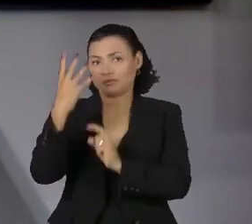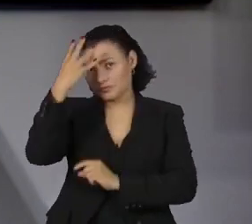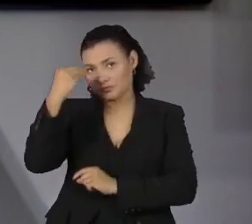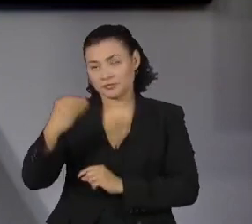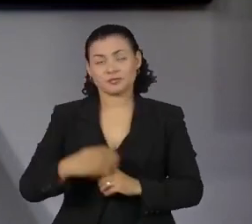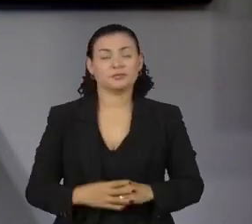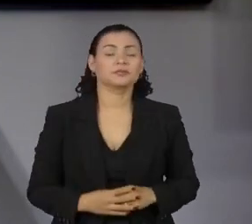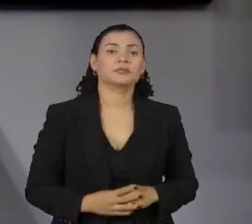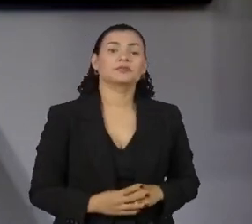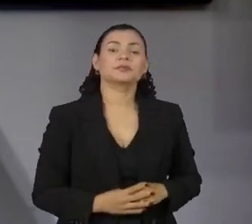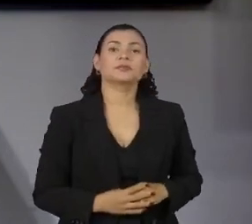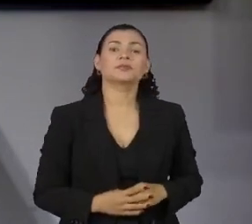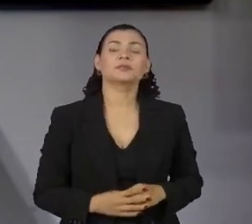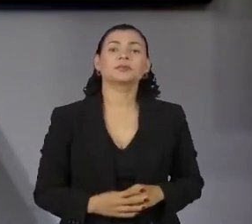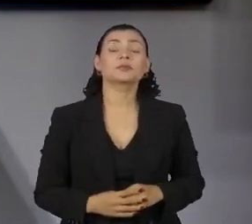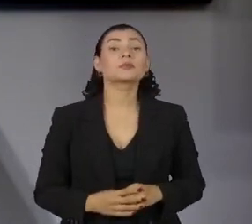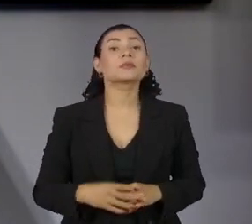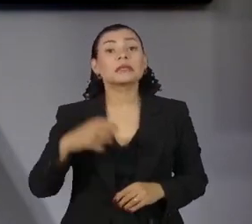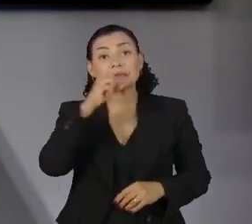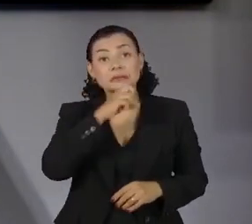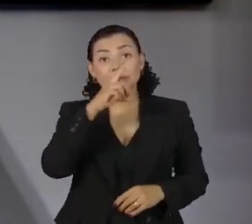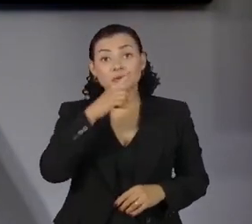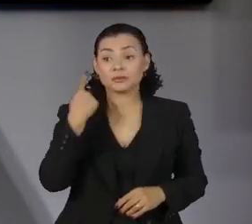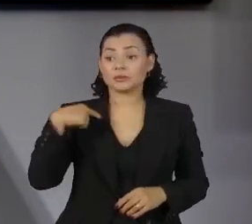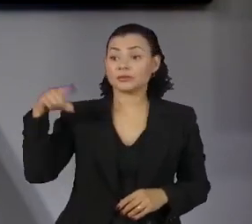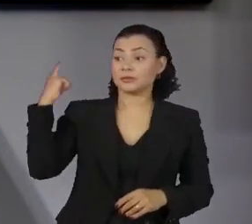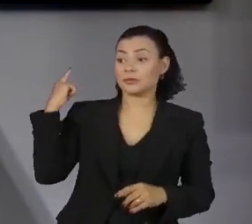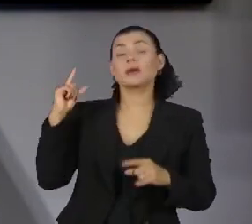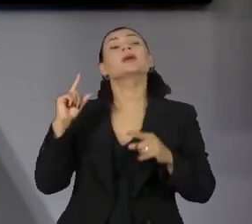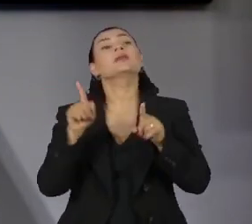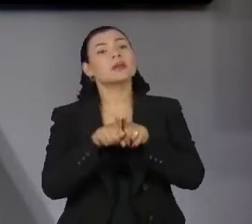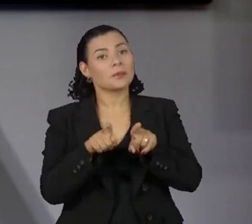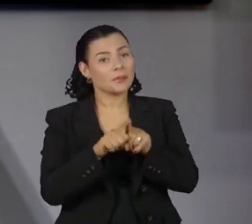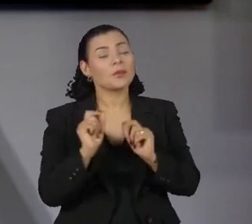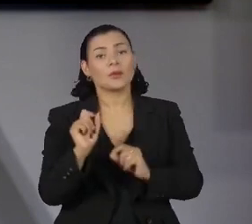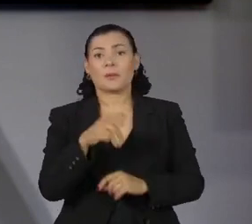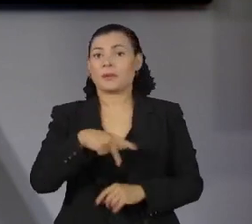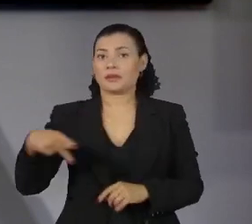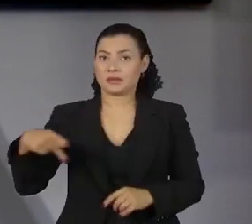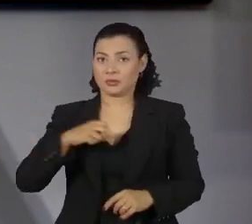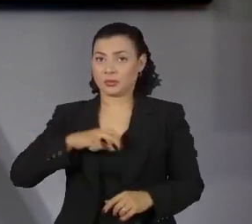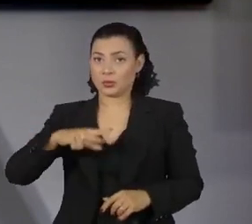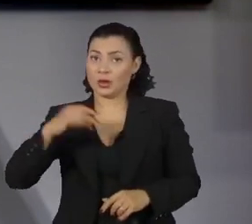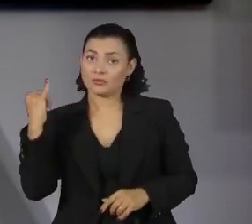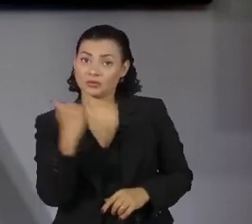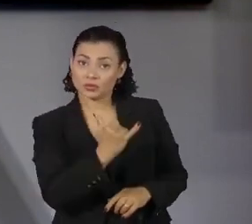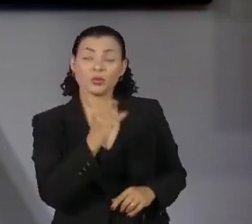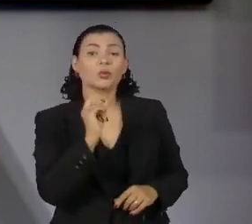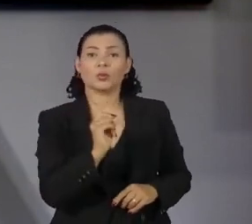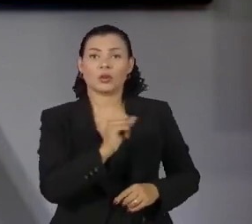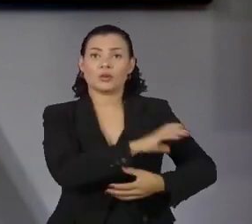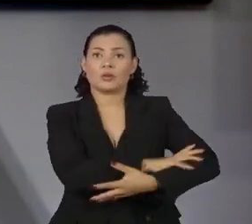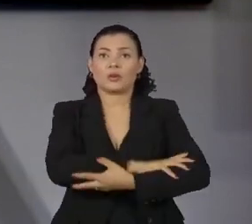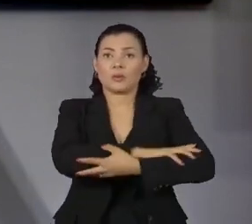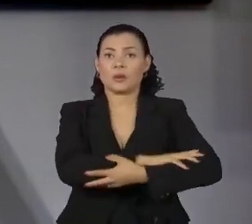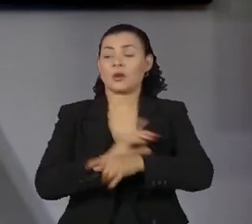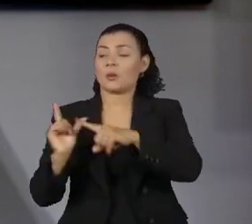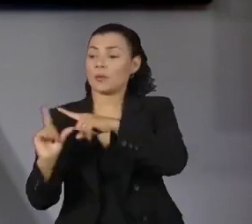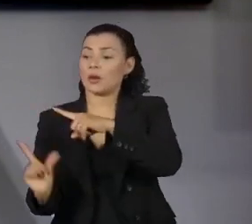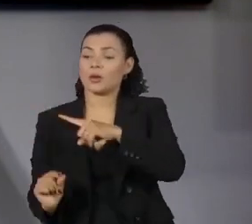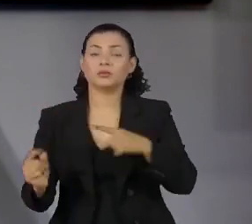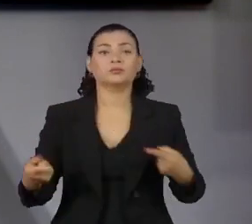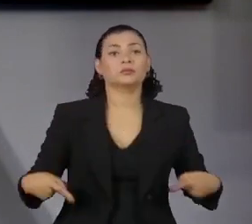Ainda no final de semana, durante o encontro com Lula, o presidente de Portugal, Marcelo Rebello, disse que o acordo entre a União Europeia e o